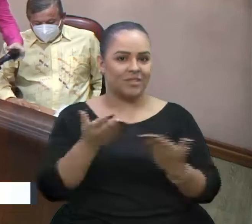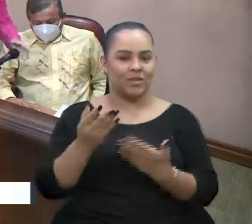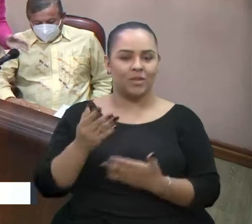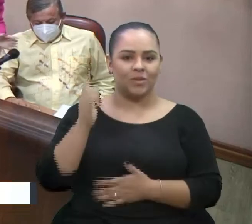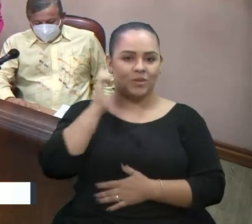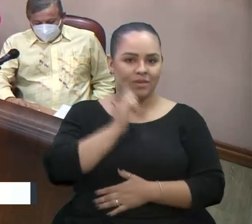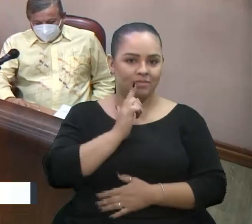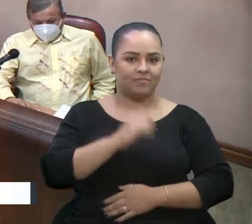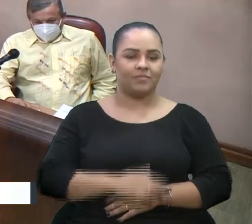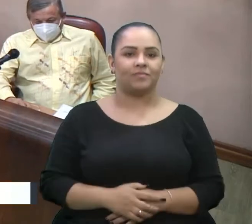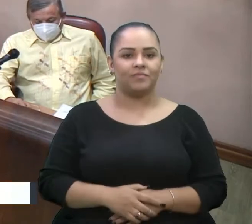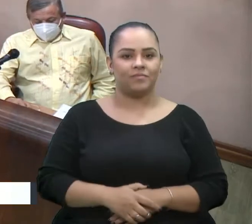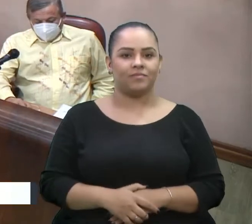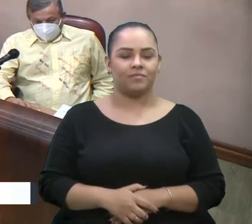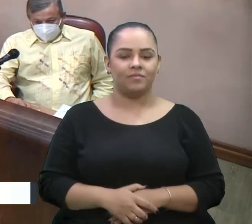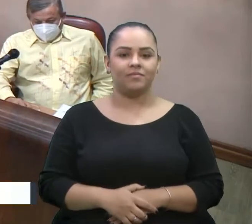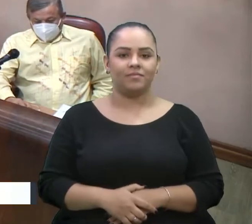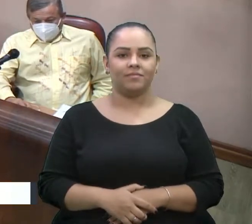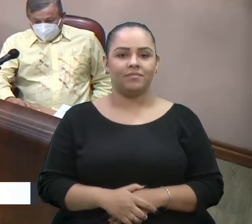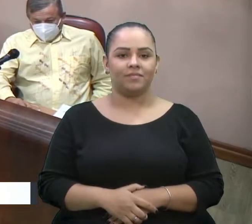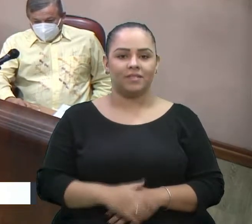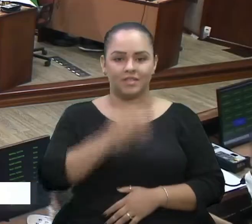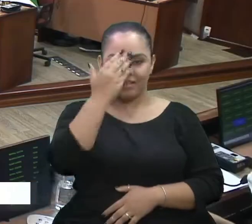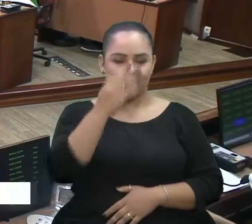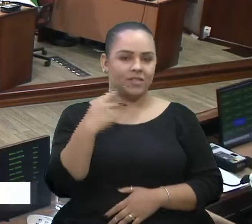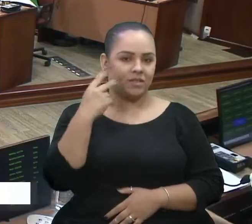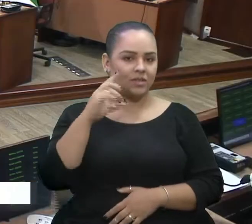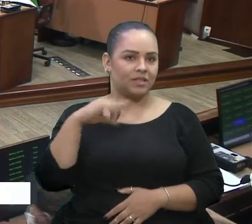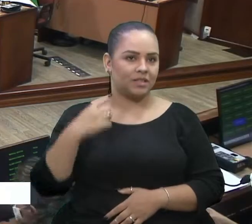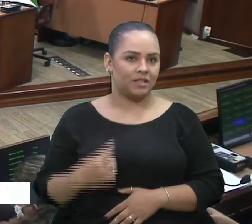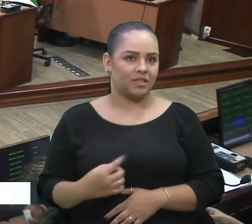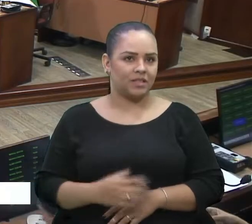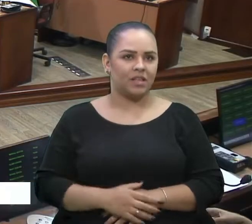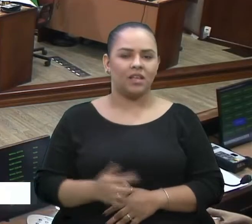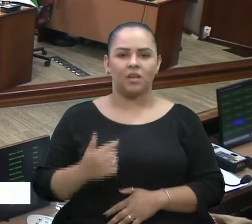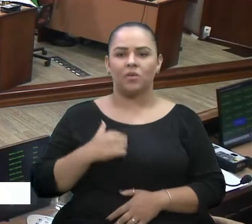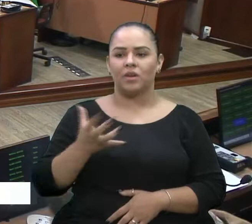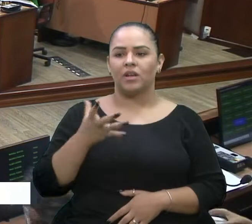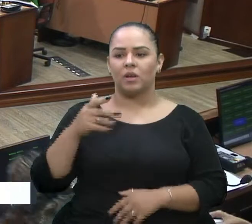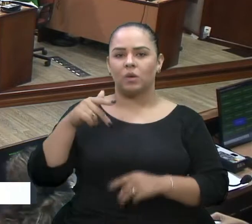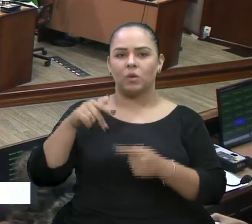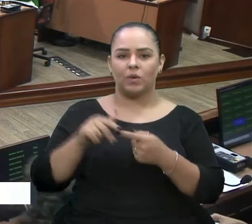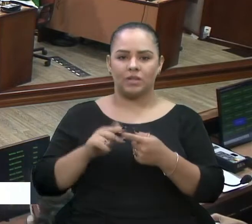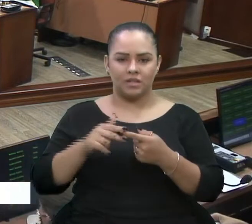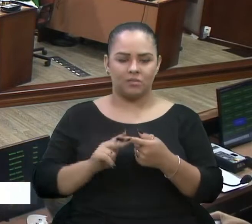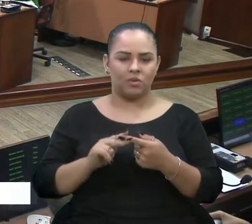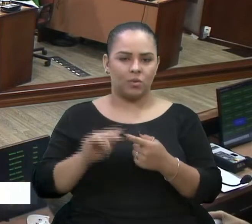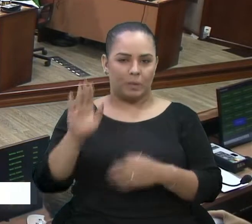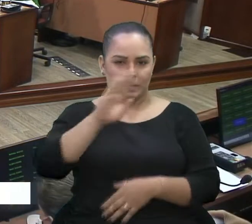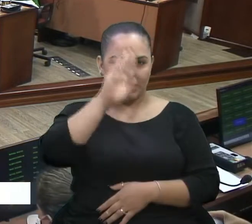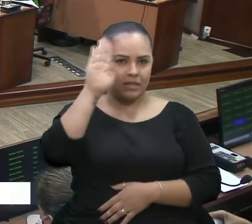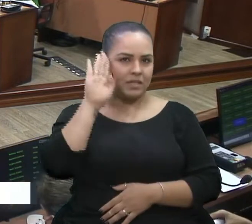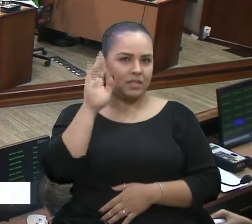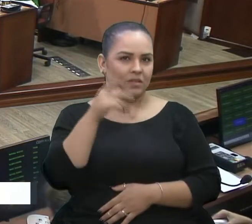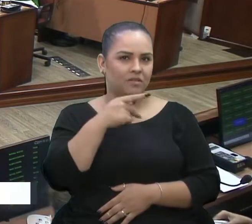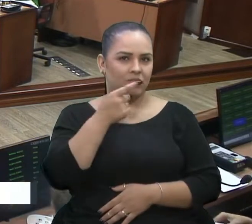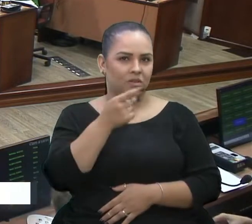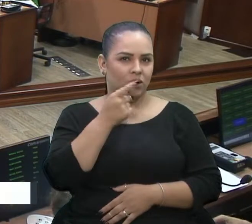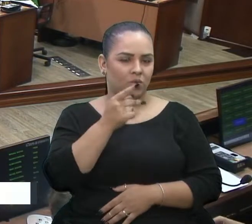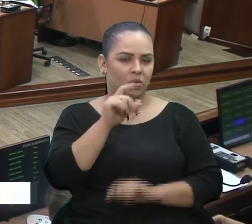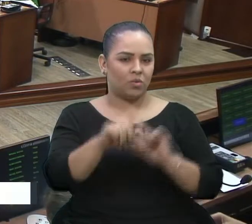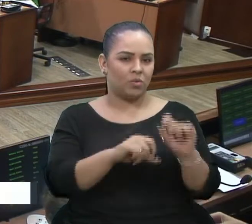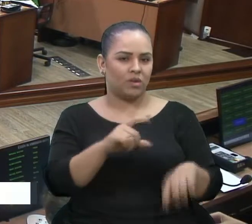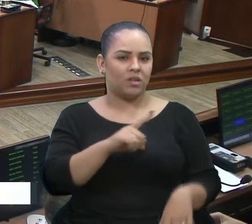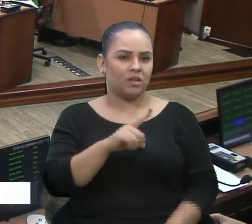Vereadora Denise, só quero fazer uma correção à fala do vereador Bressan. O vereador Bressan citou os posicionamentos do